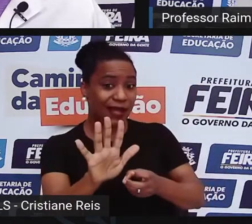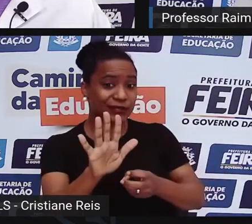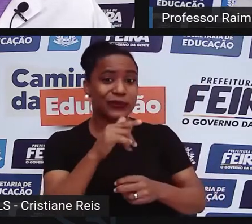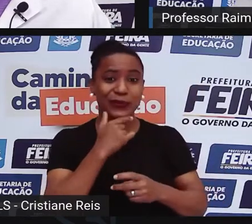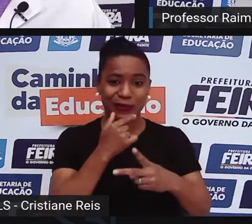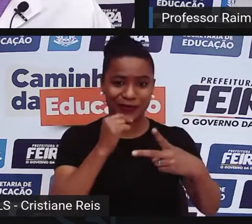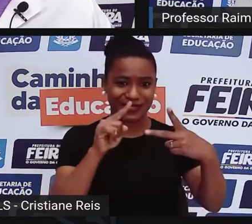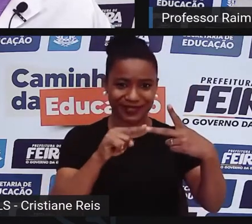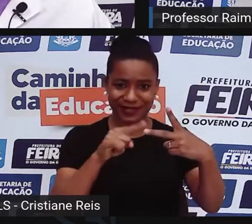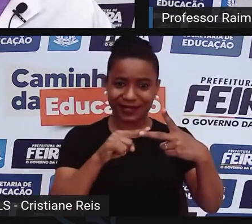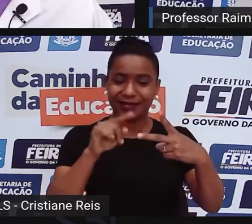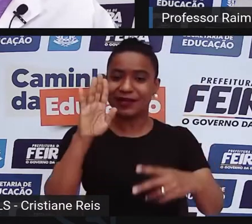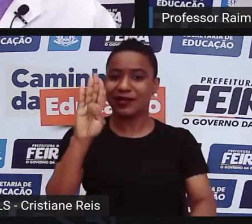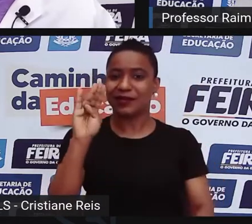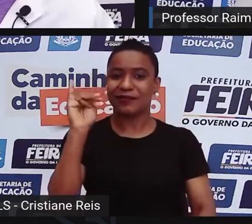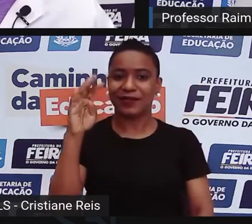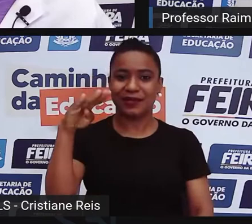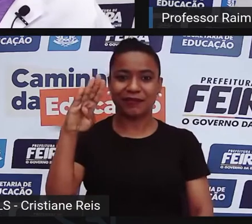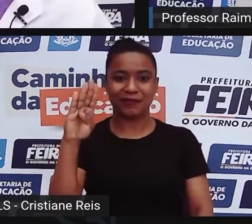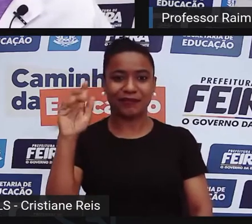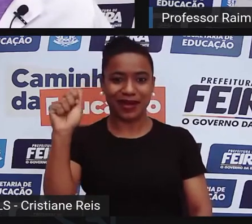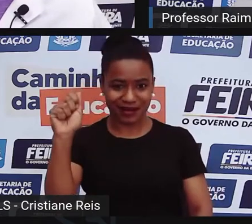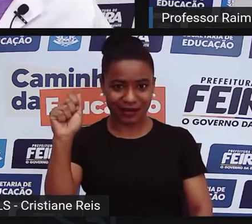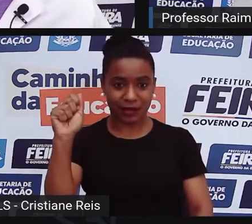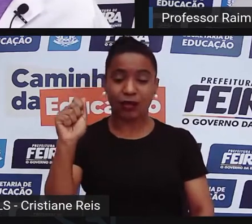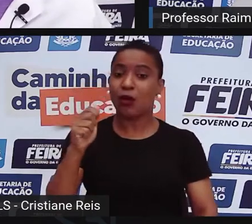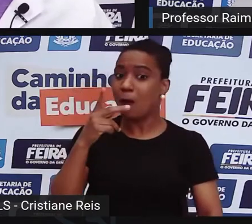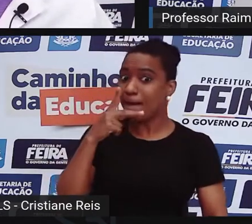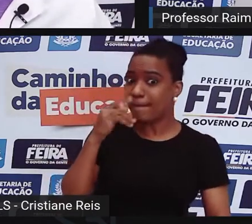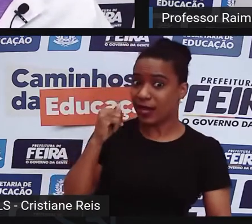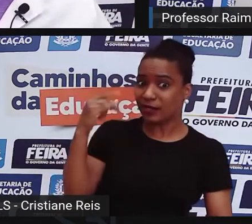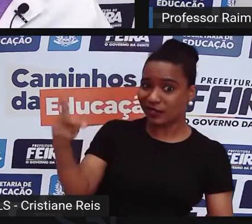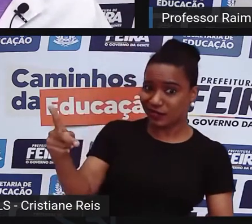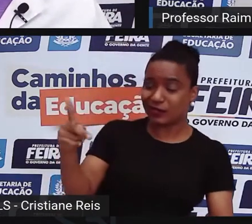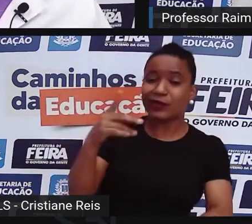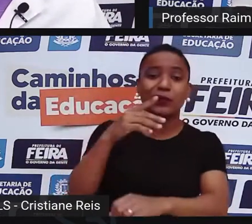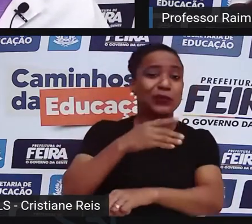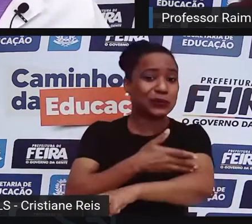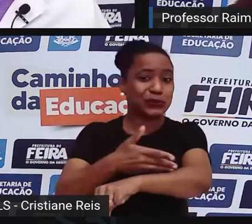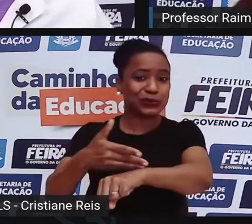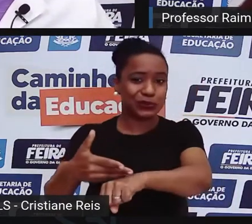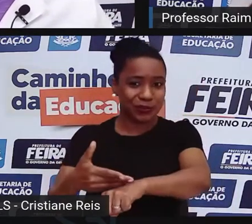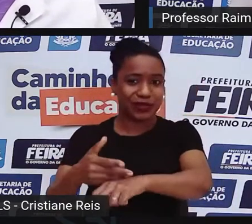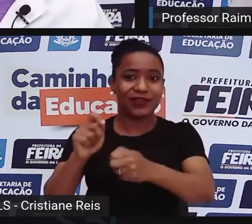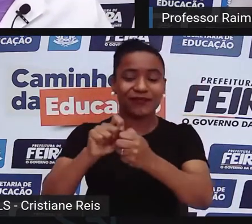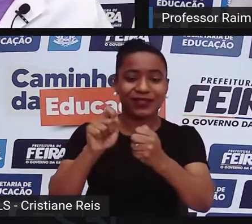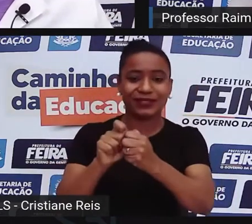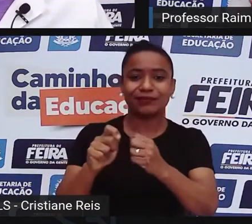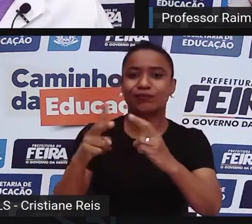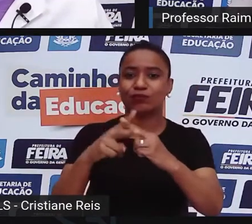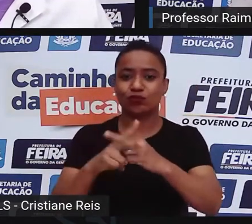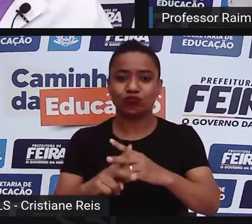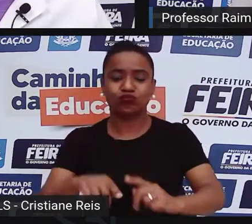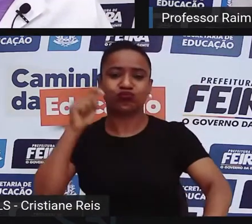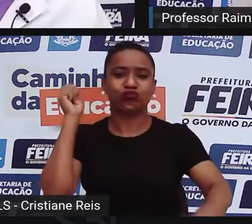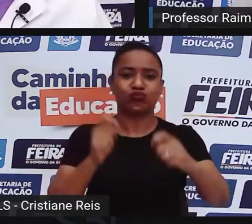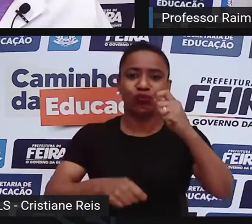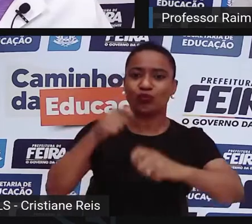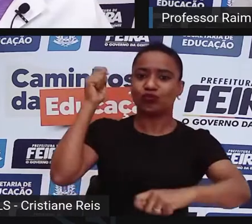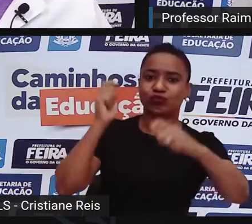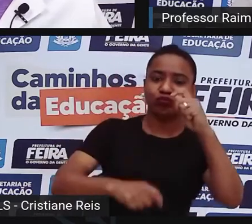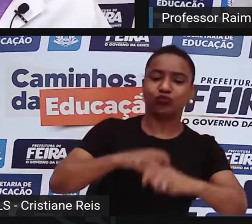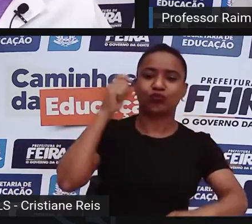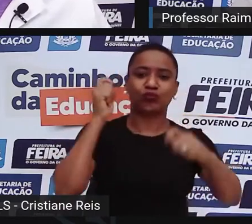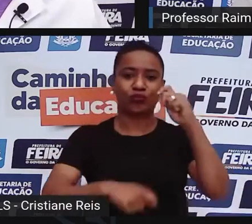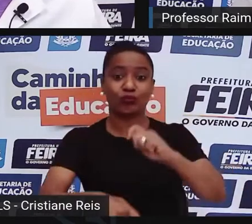o pai dele era lutador de batuque. Ele pegou essa luta batuque, junto com a capoeira